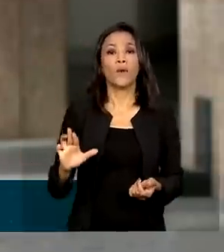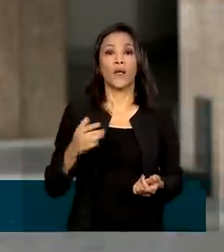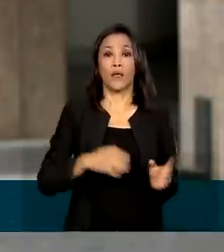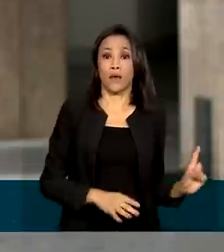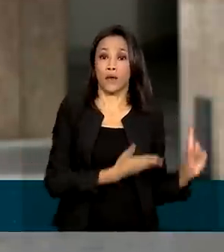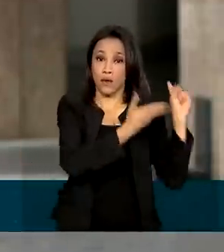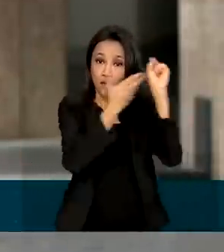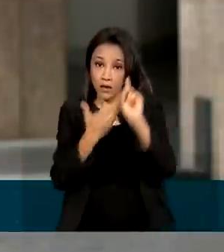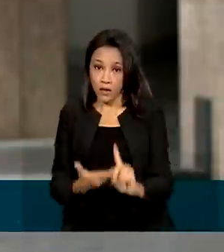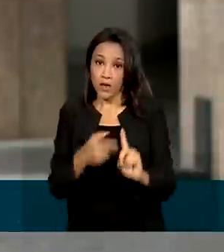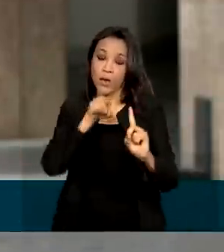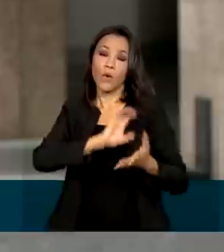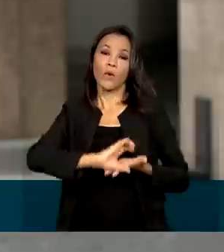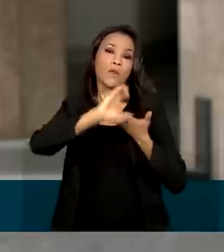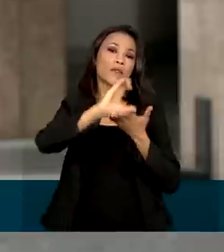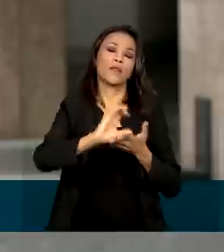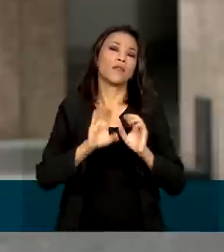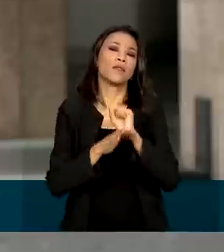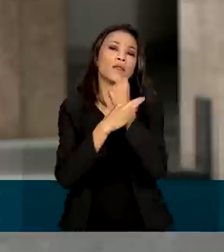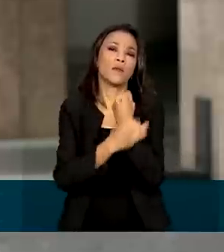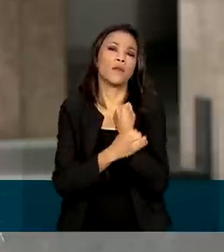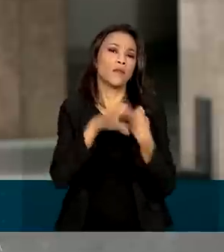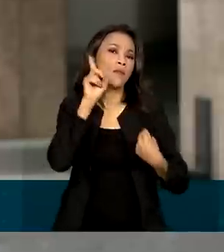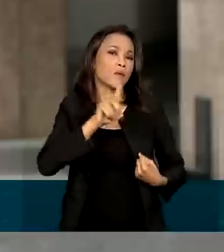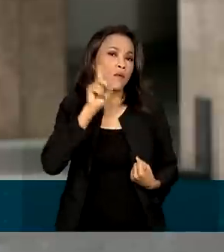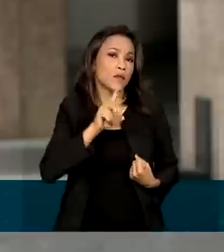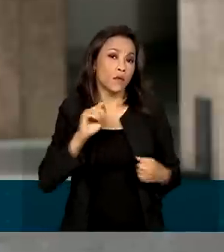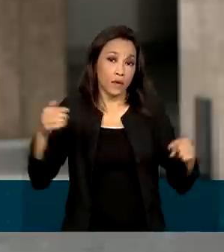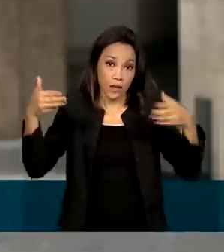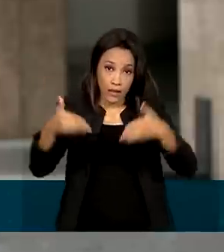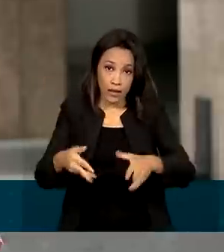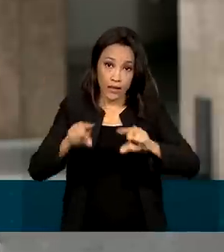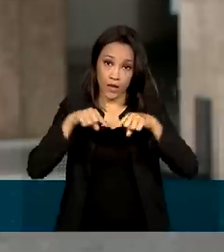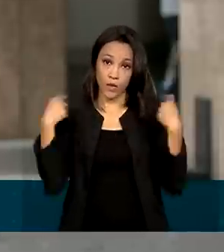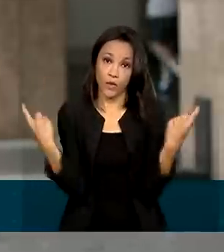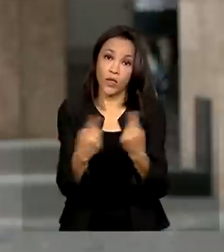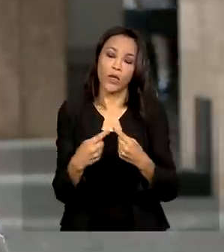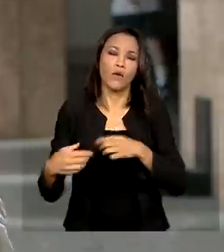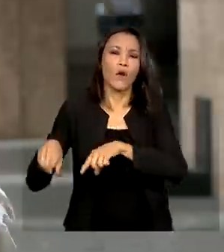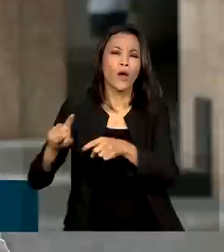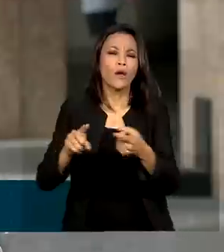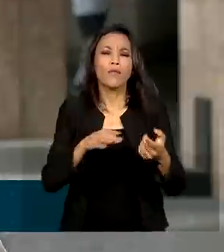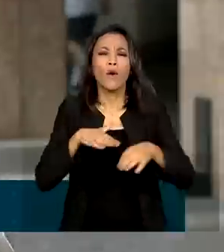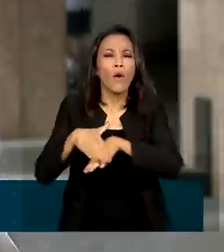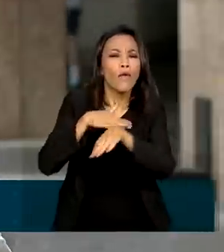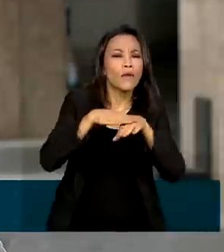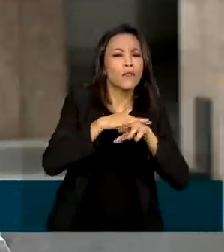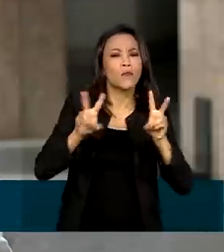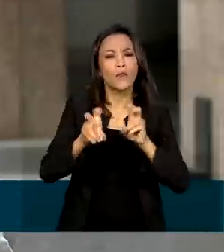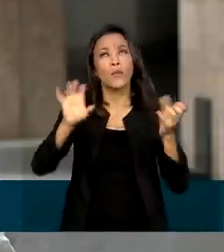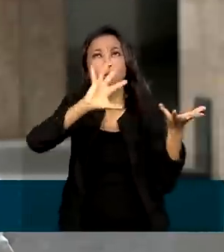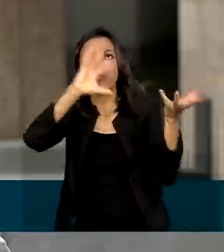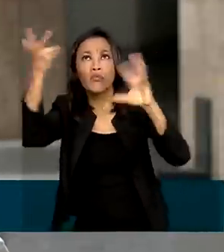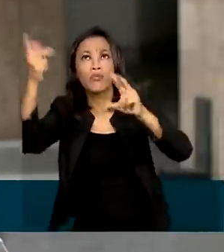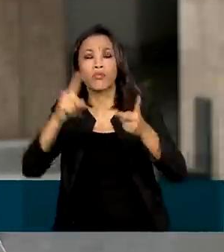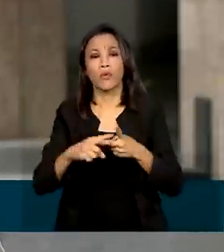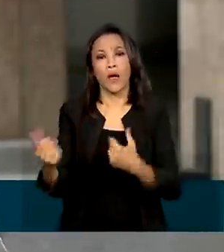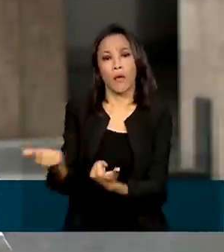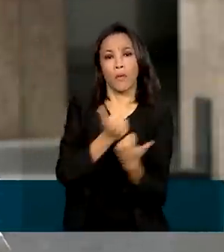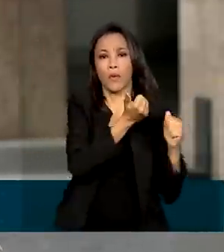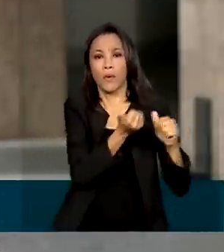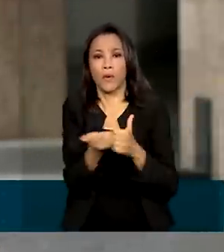de Segurança Nacional dos Estados Unidos, Jake Sullivan. Na reunião, foram tratados temas como mudanças climáticas, cooperação